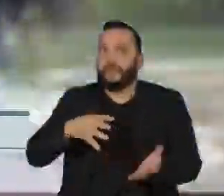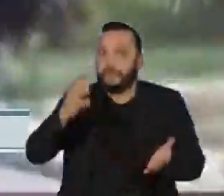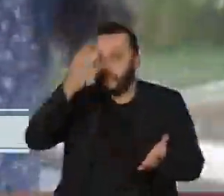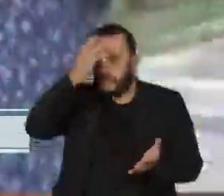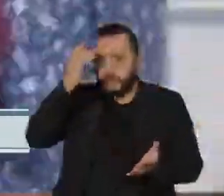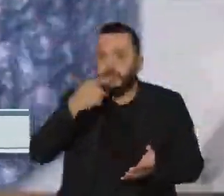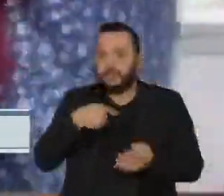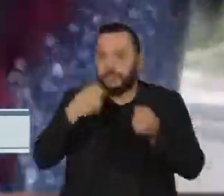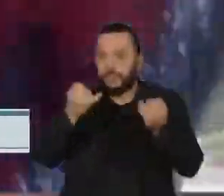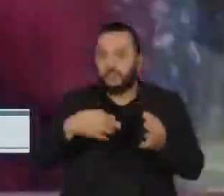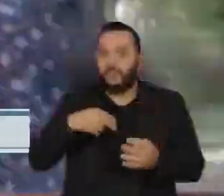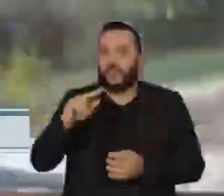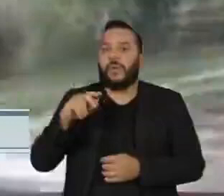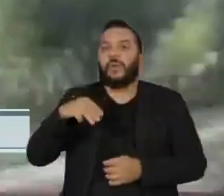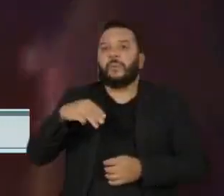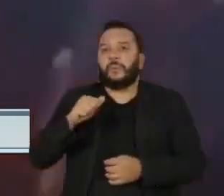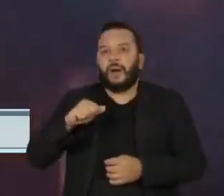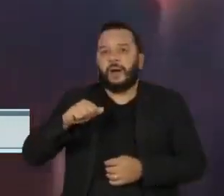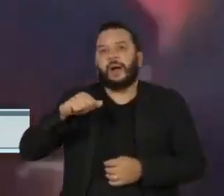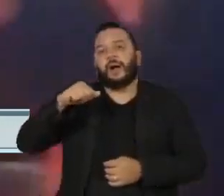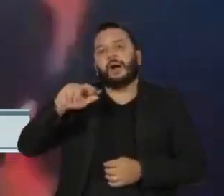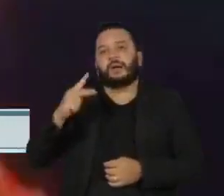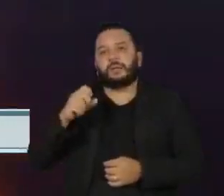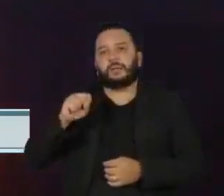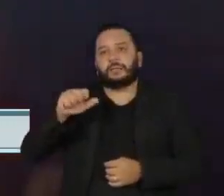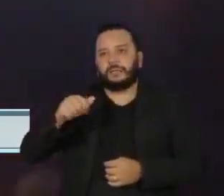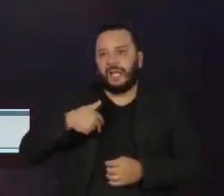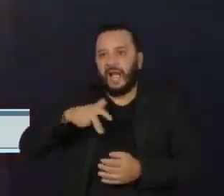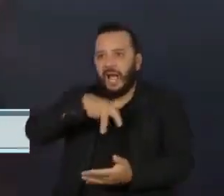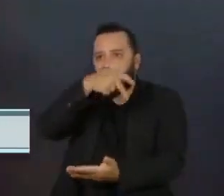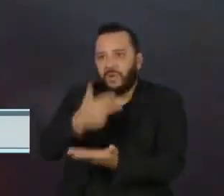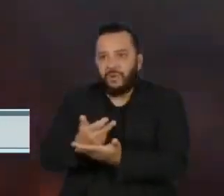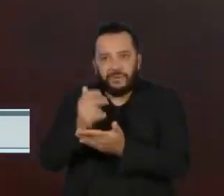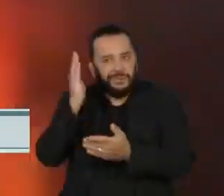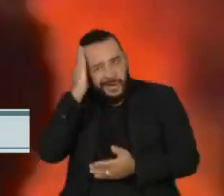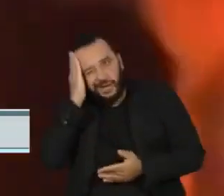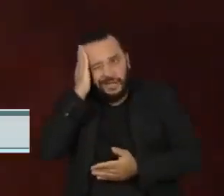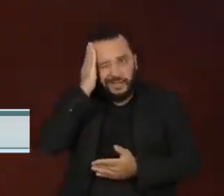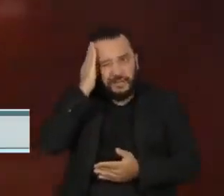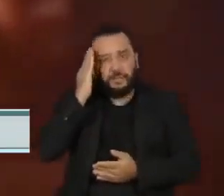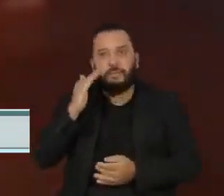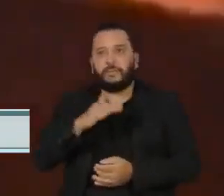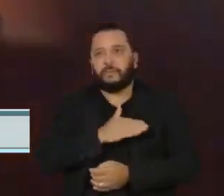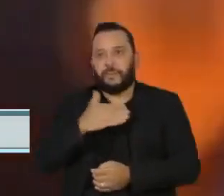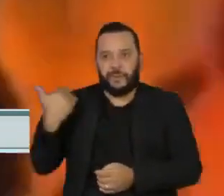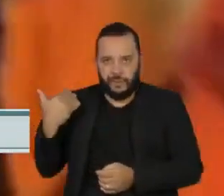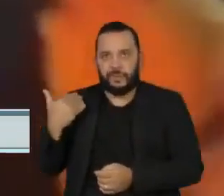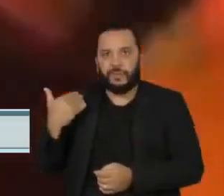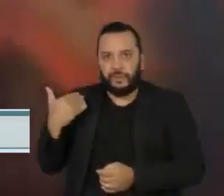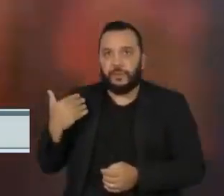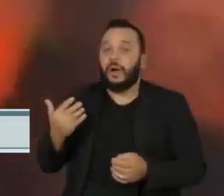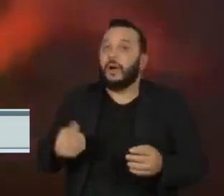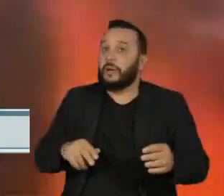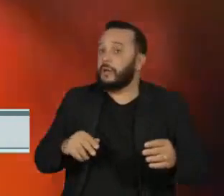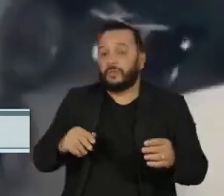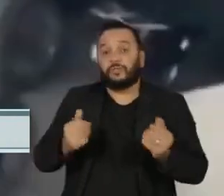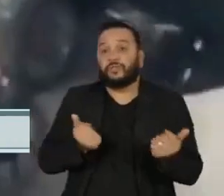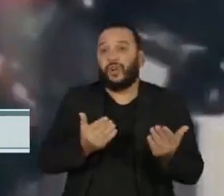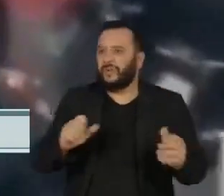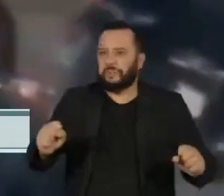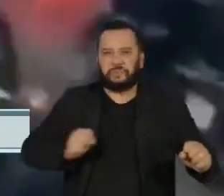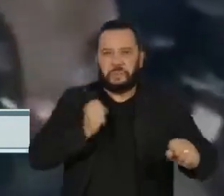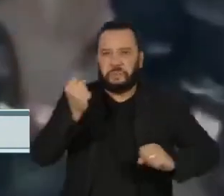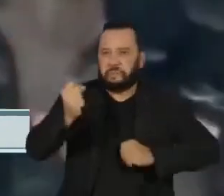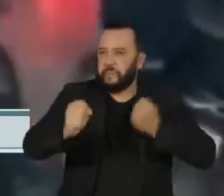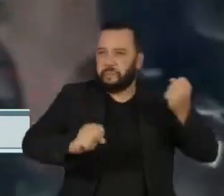que Marza bateu a cabeça na abordagem. A morte de Marza Amini trouxe à tona o descontentamento, principalmente dos jovens.